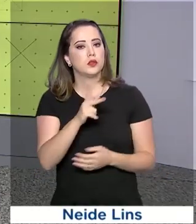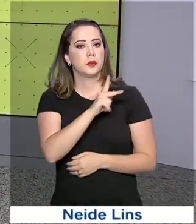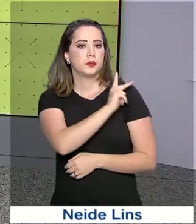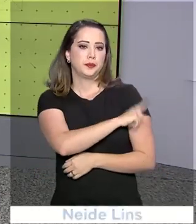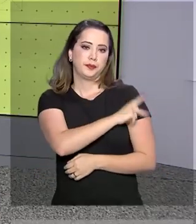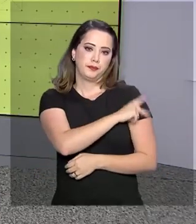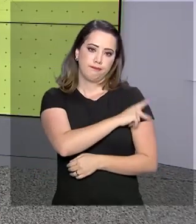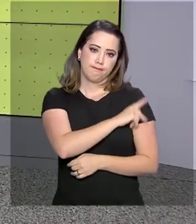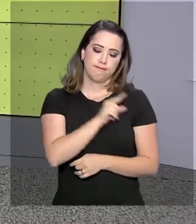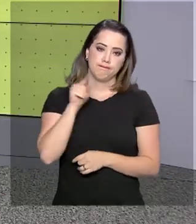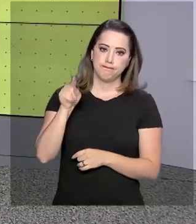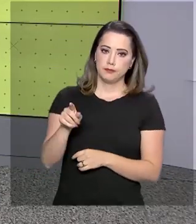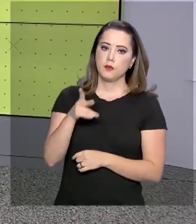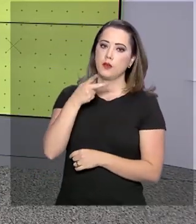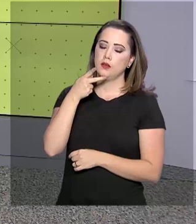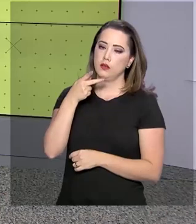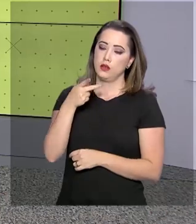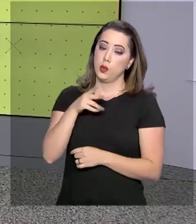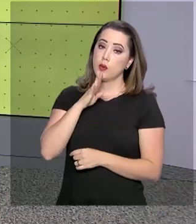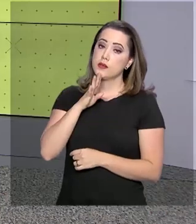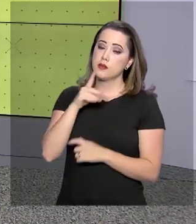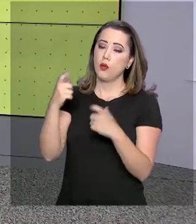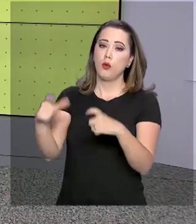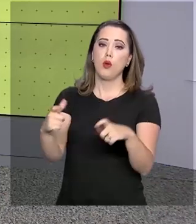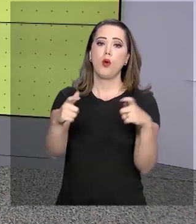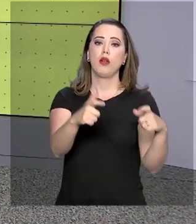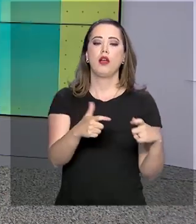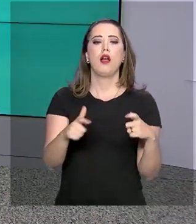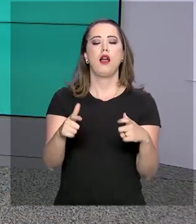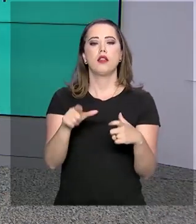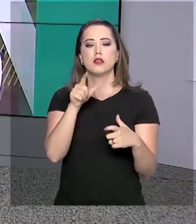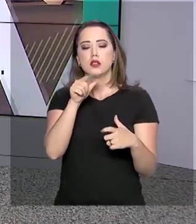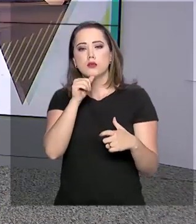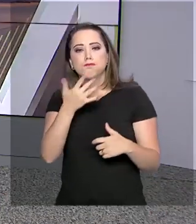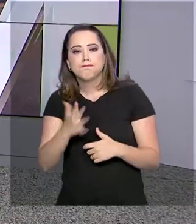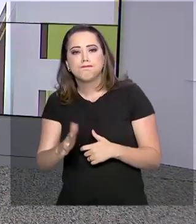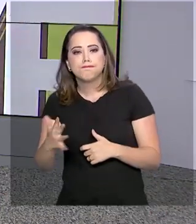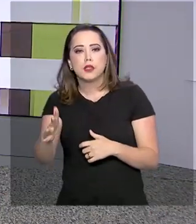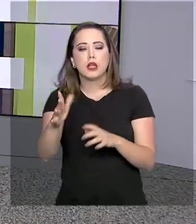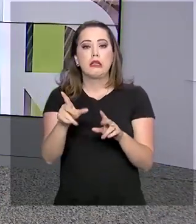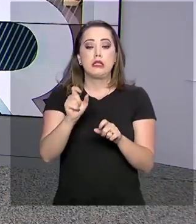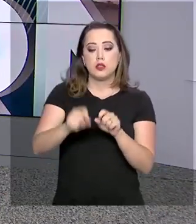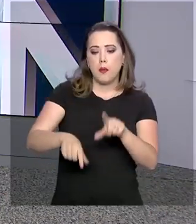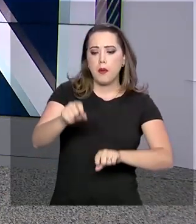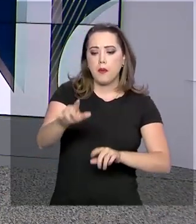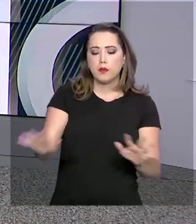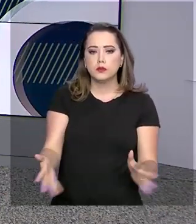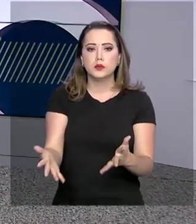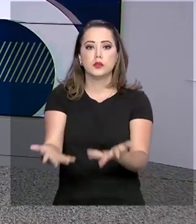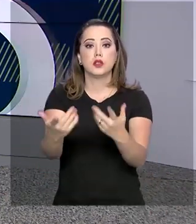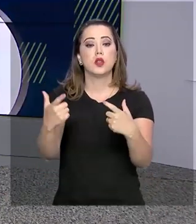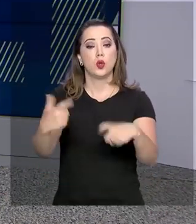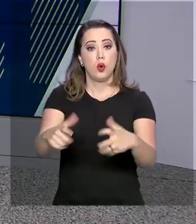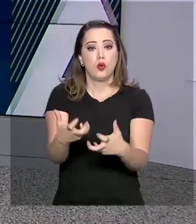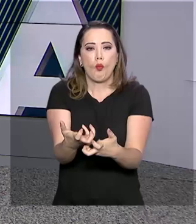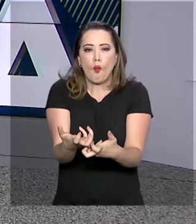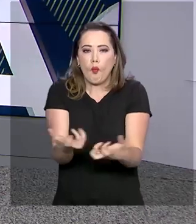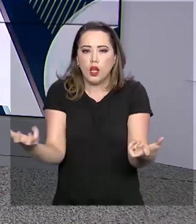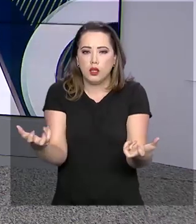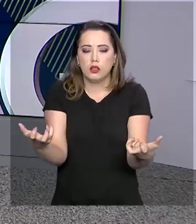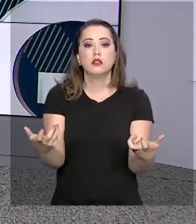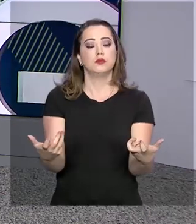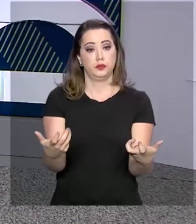em Parnaíba, no Piauí. Lá ele conheceu os tabuleiros litorâneos, uma área de produção agrícola irrigada em pleno semiárido